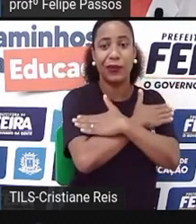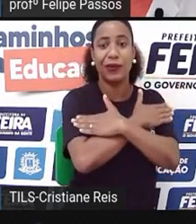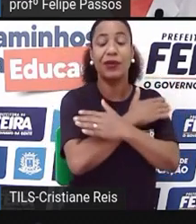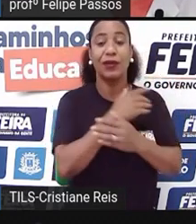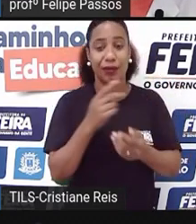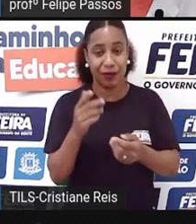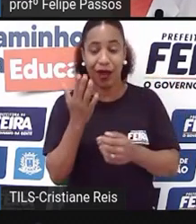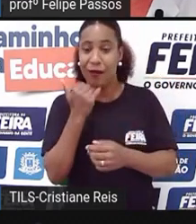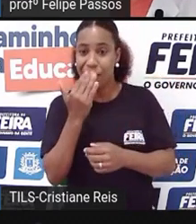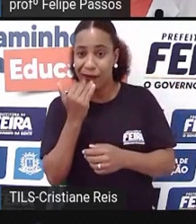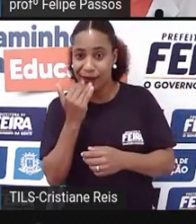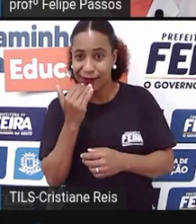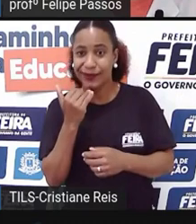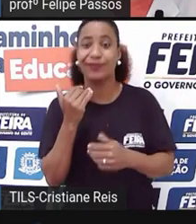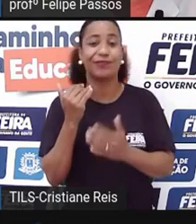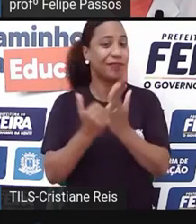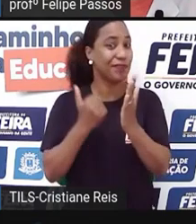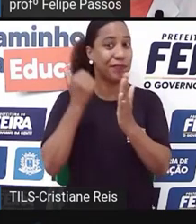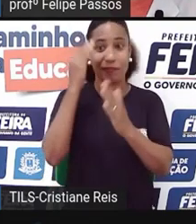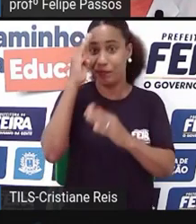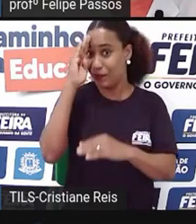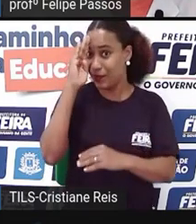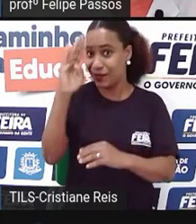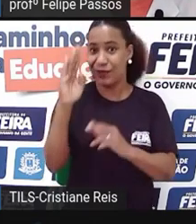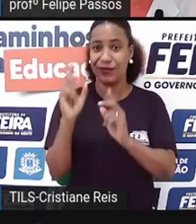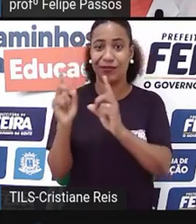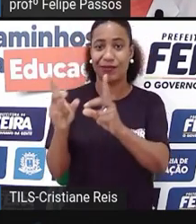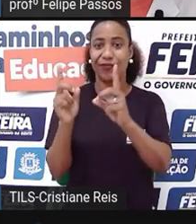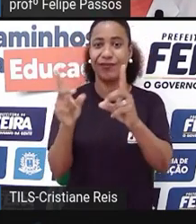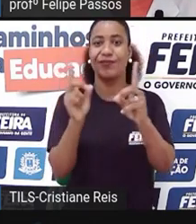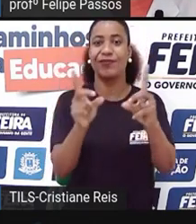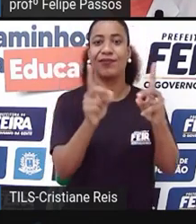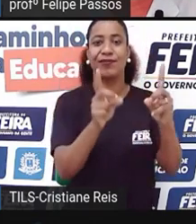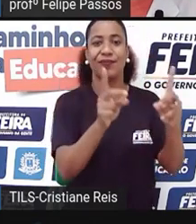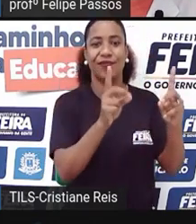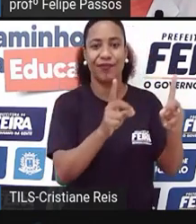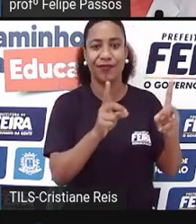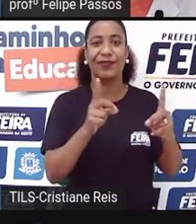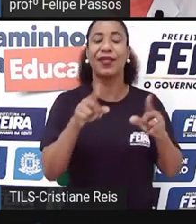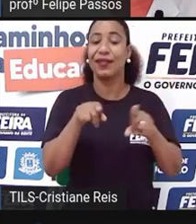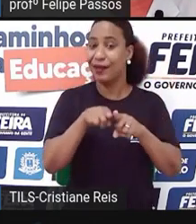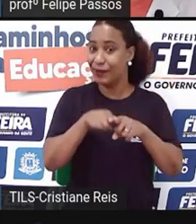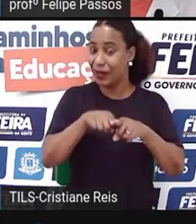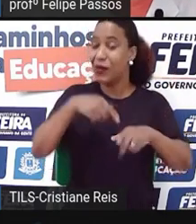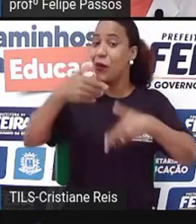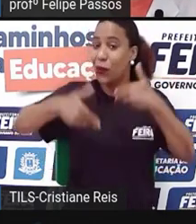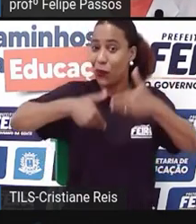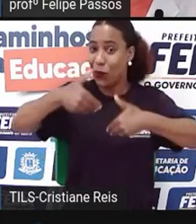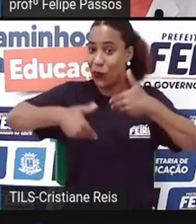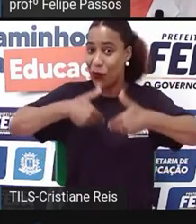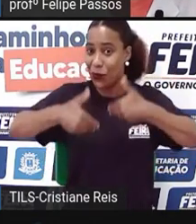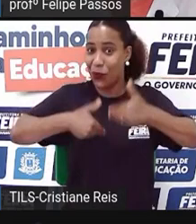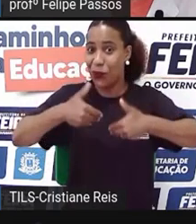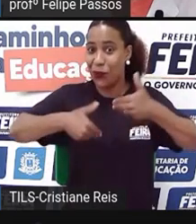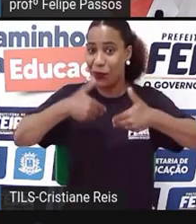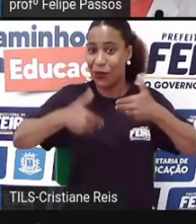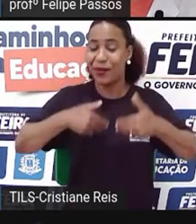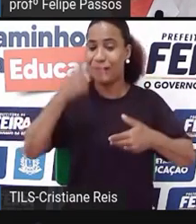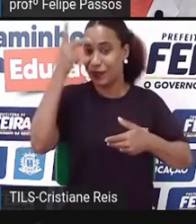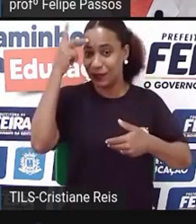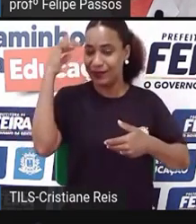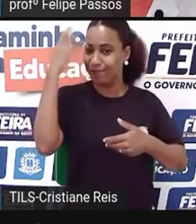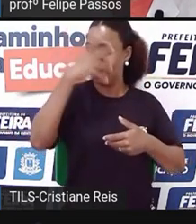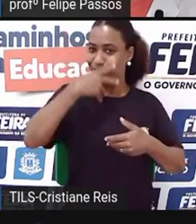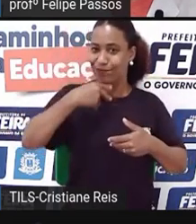Alimentação, e por incrível que pareça, cuidados e beleza. Então, mesmo à distância,